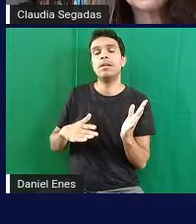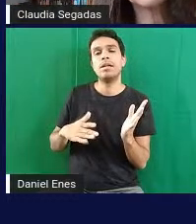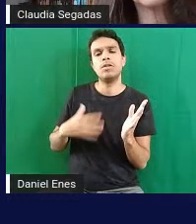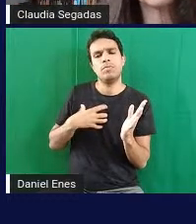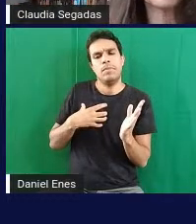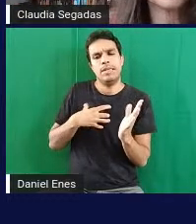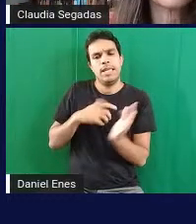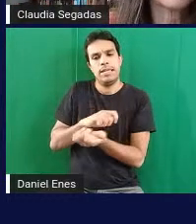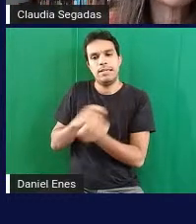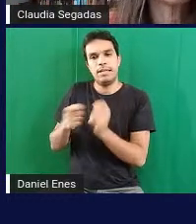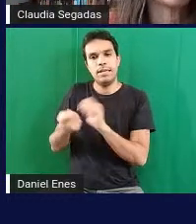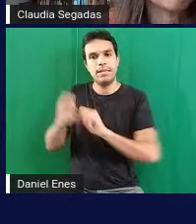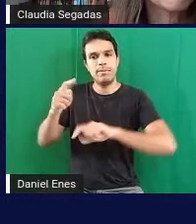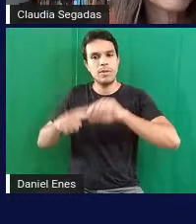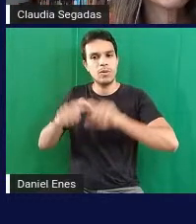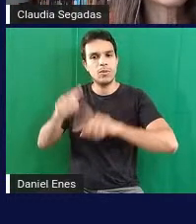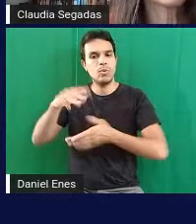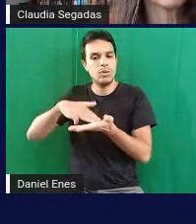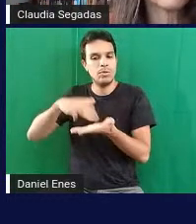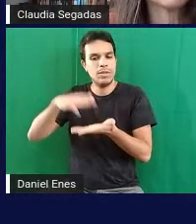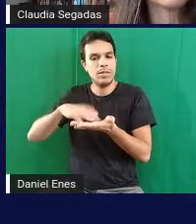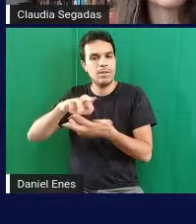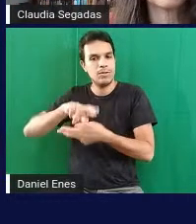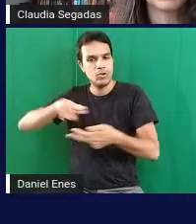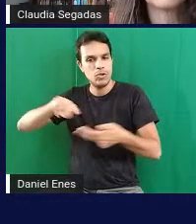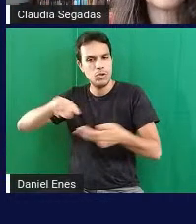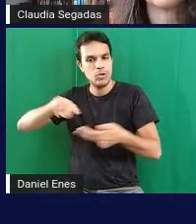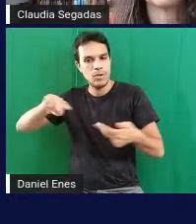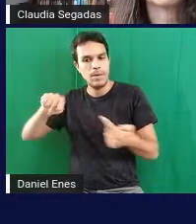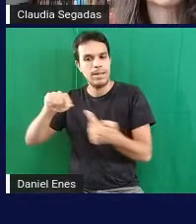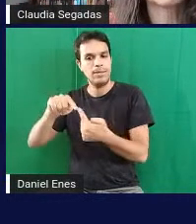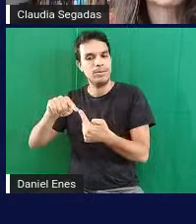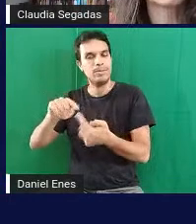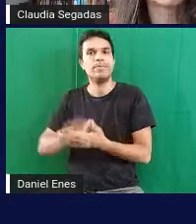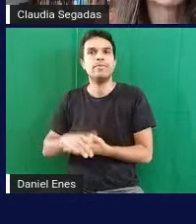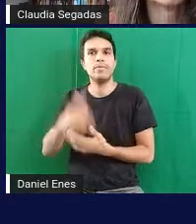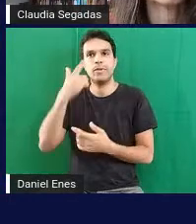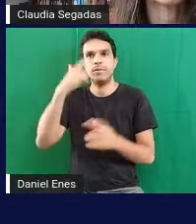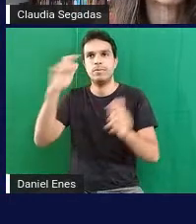recursos e metodologias pode colocar o próximo slide